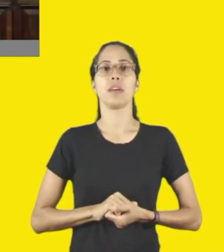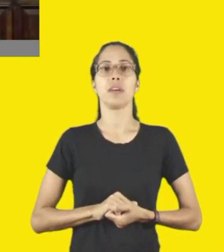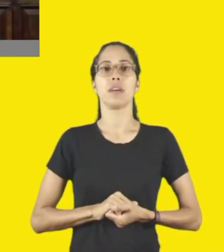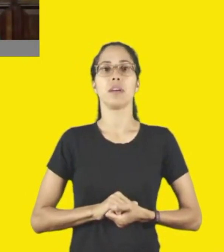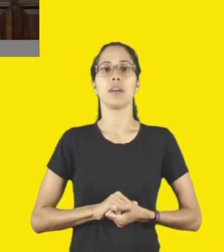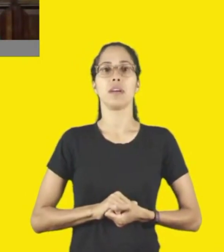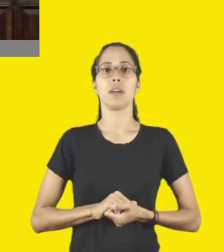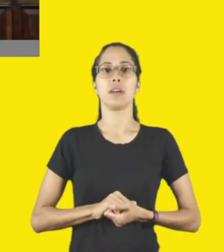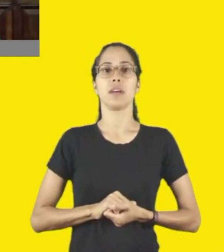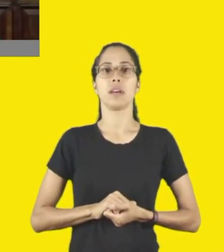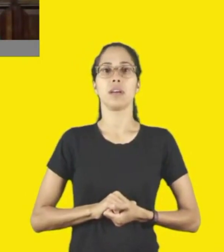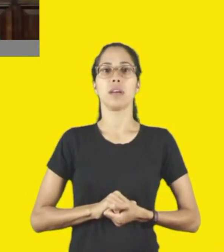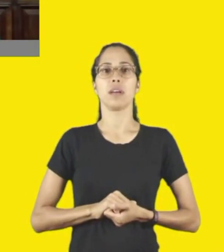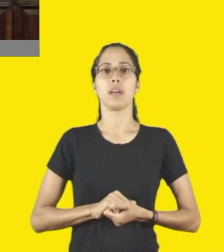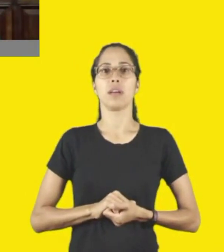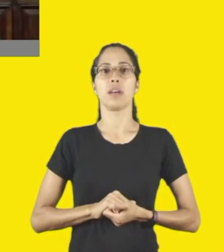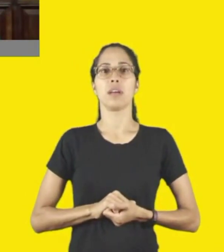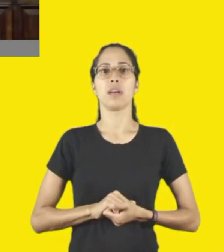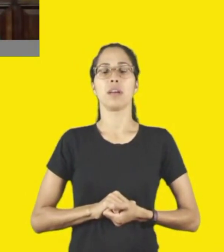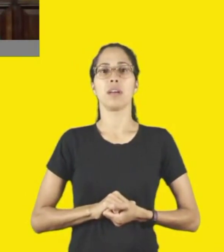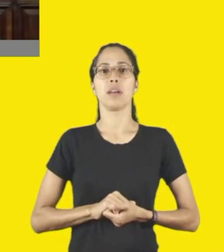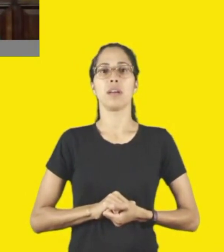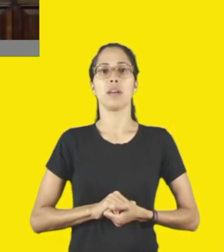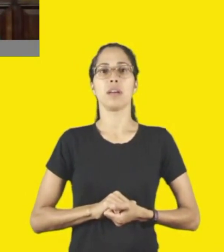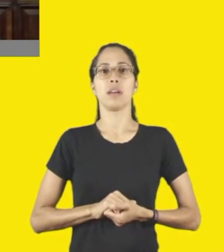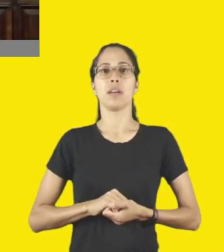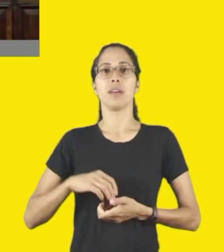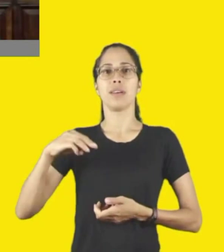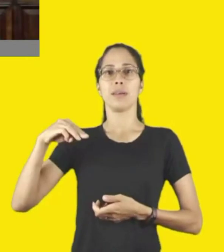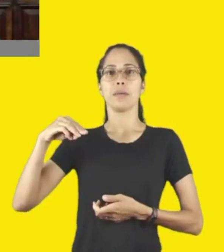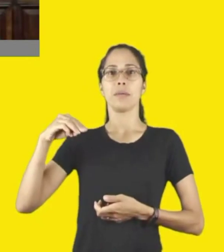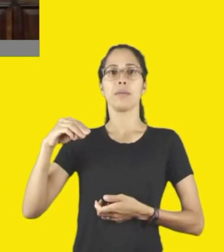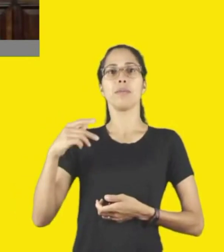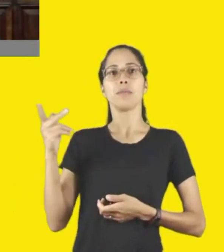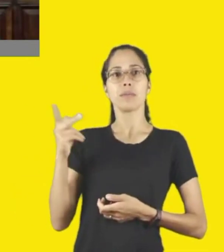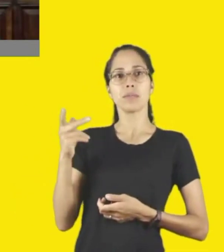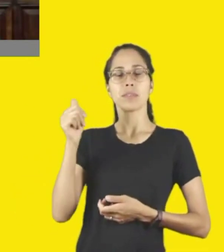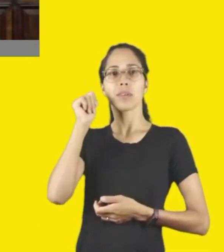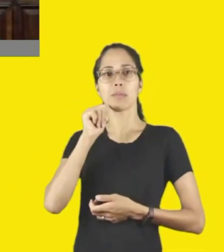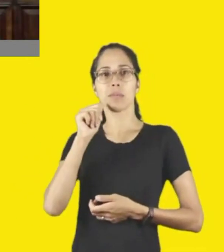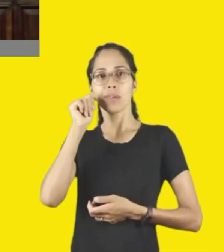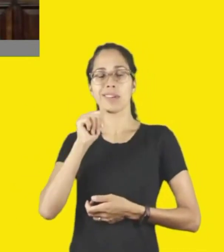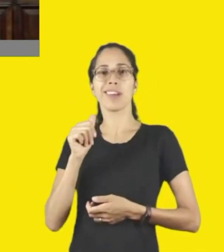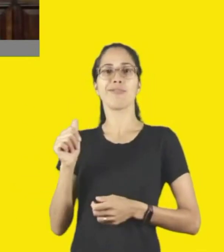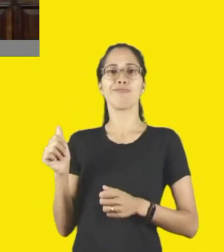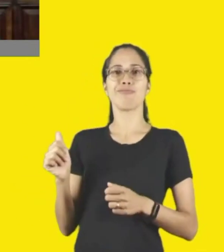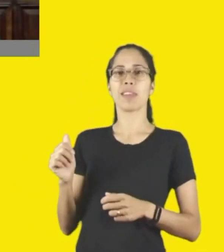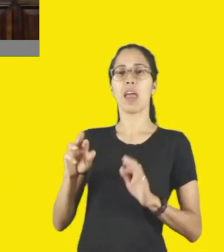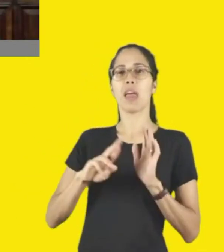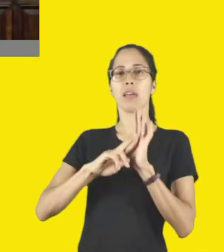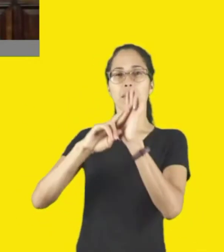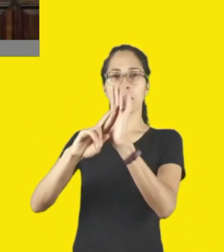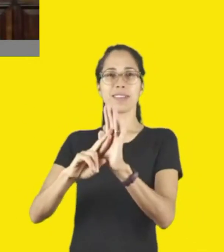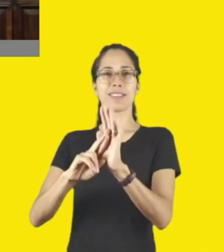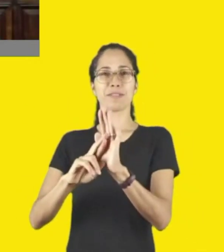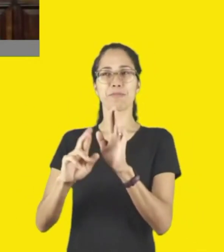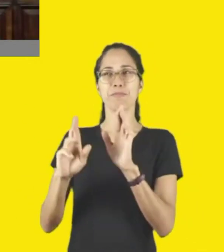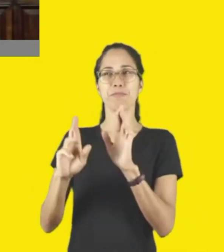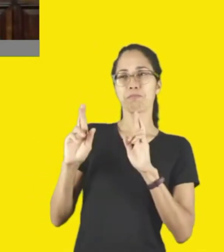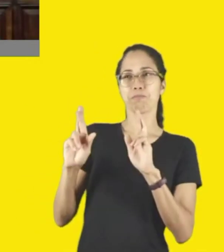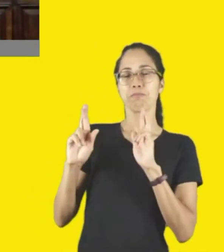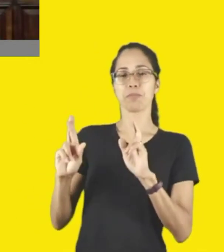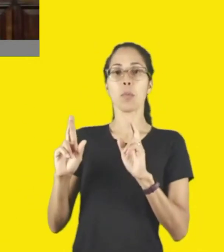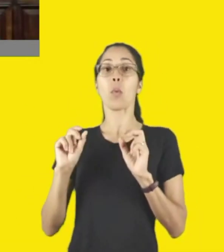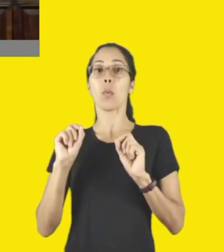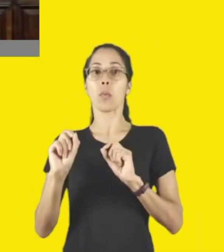no seguinte comentário, Marília e Rosana, lado a lado, representam grande expectativa para se ampliar cada vez mais